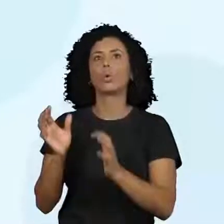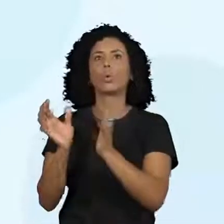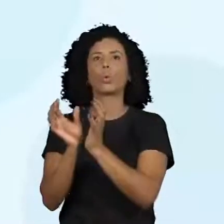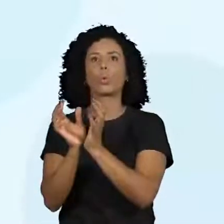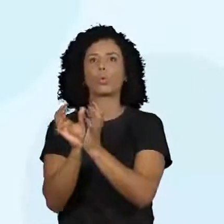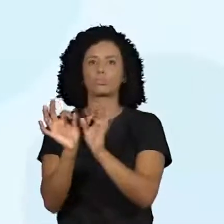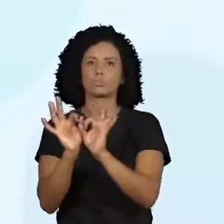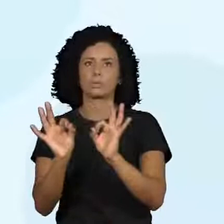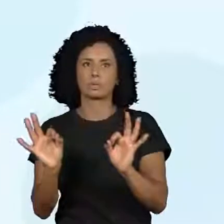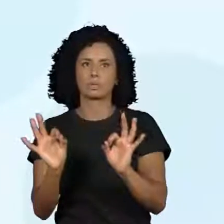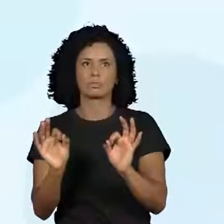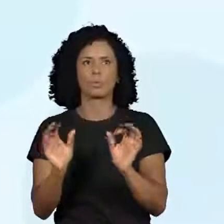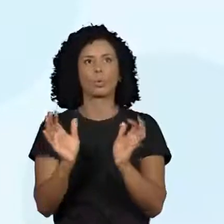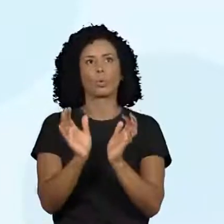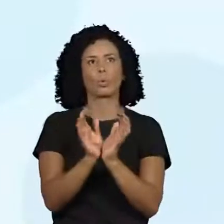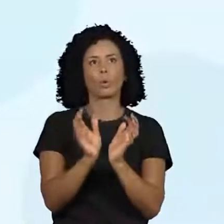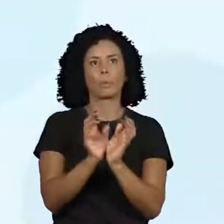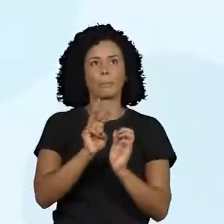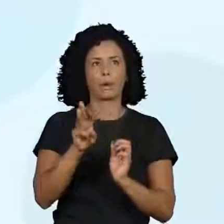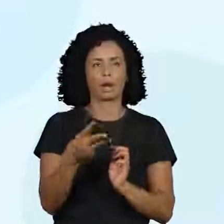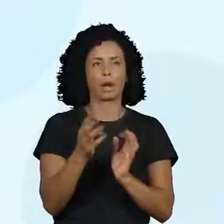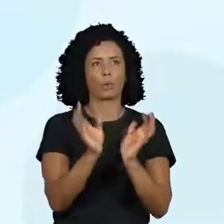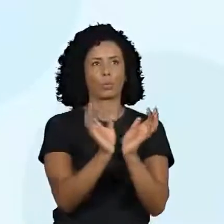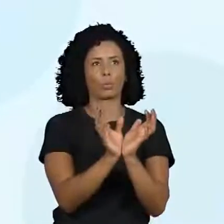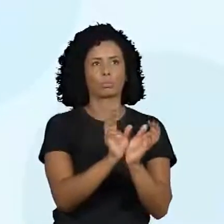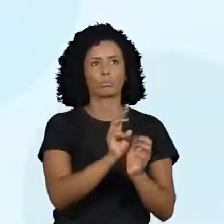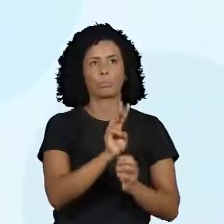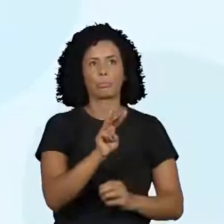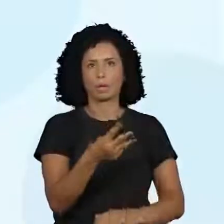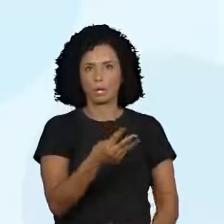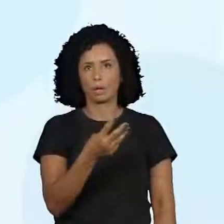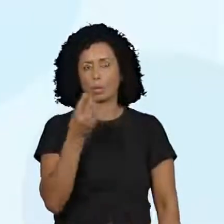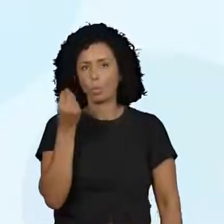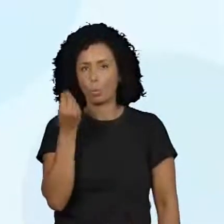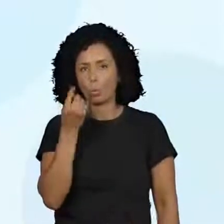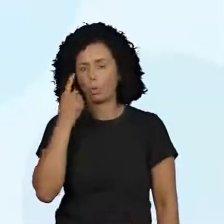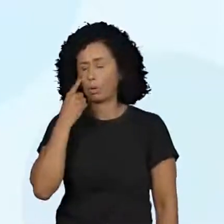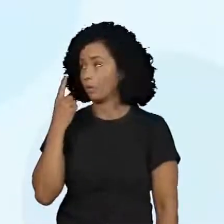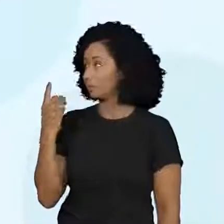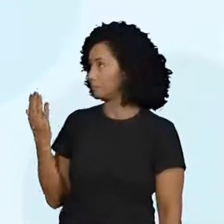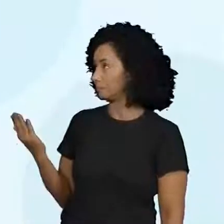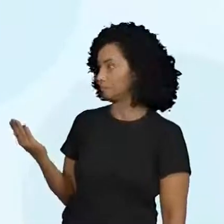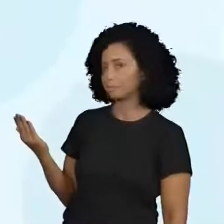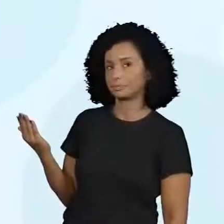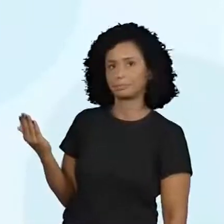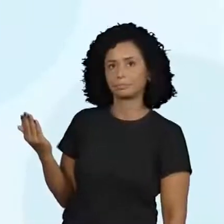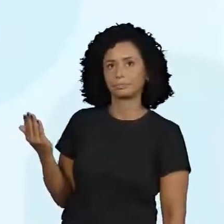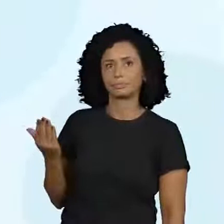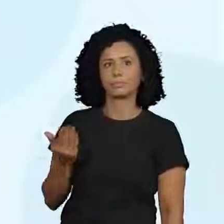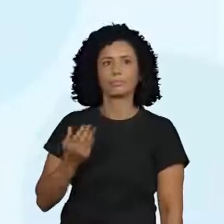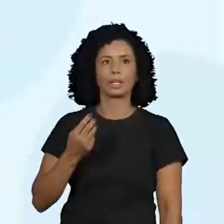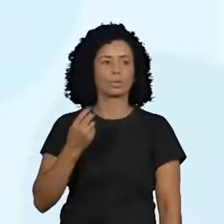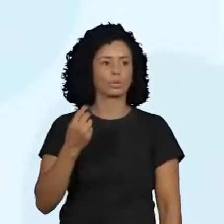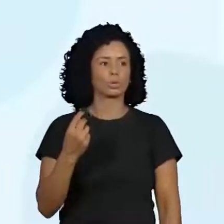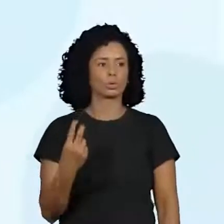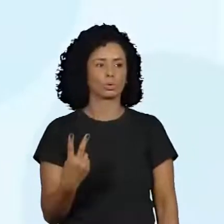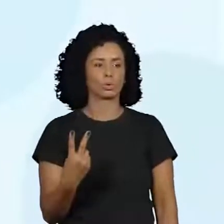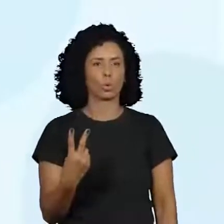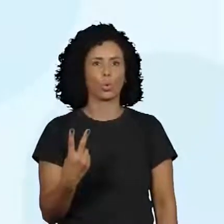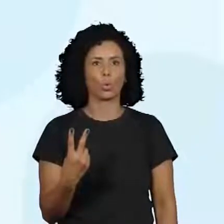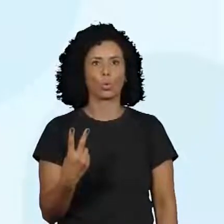o sete e o dois. Então, antes vem o vinte e sete mil,